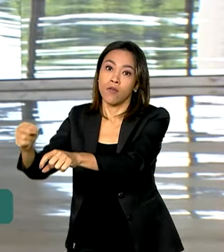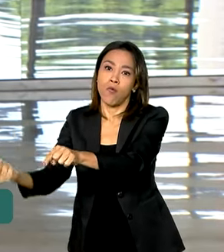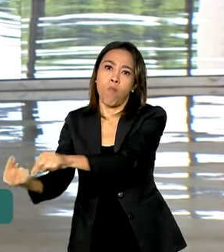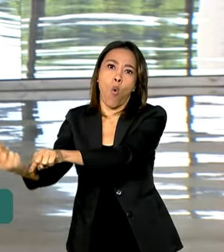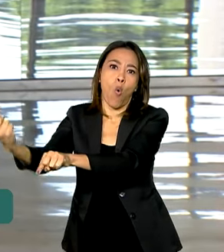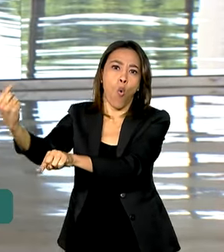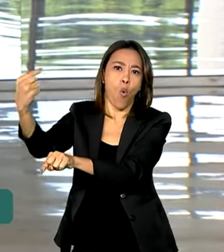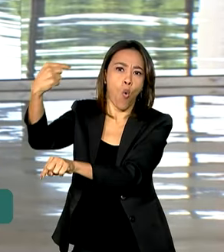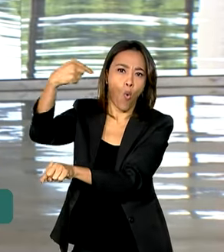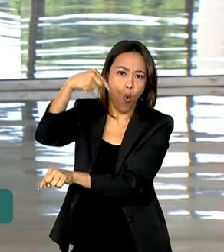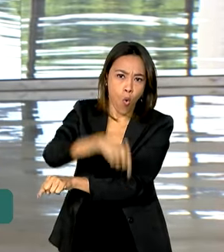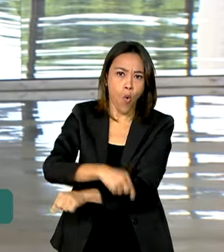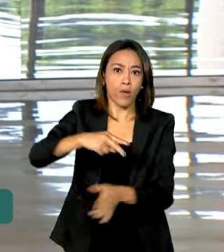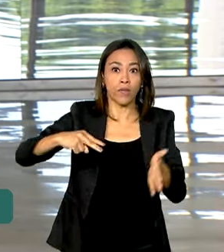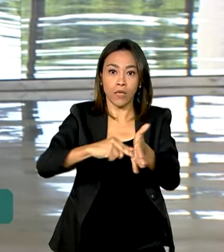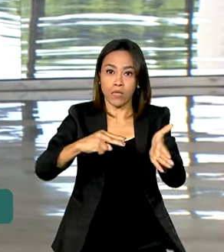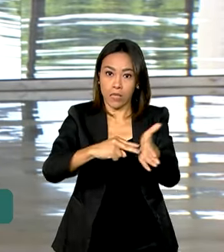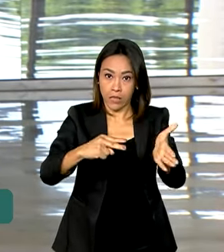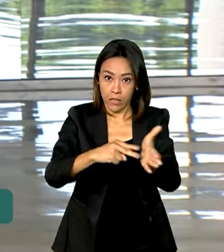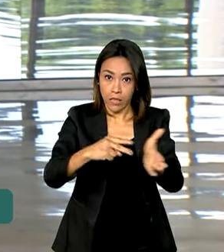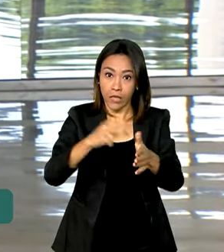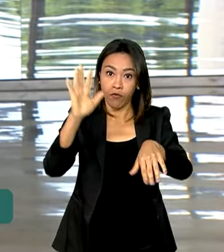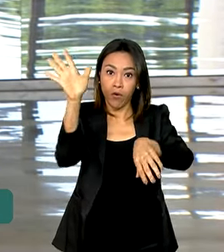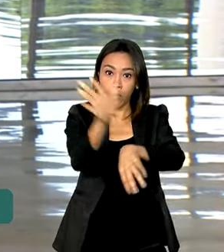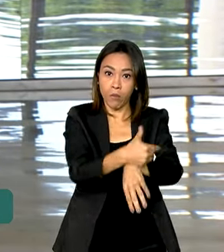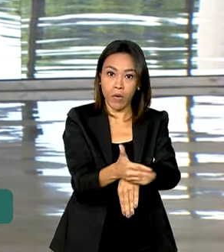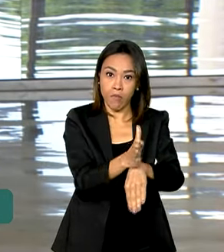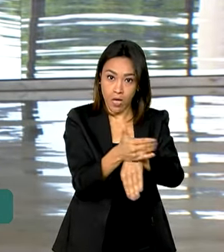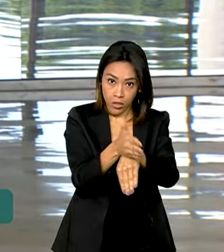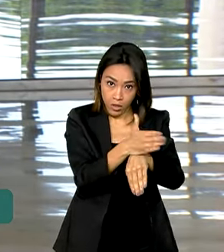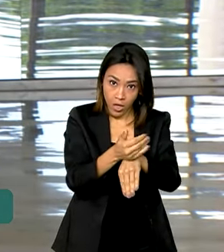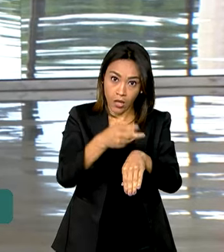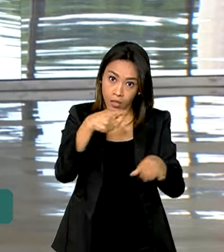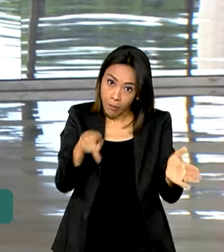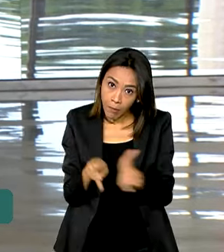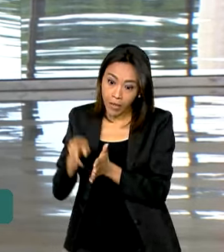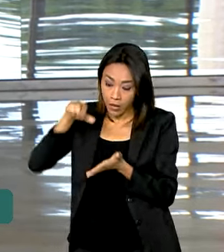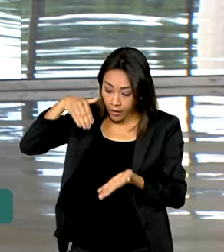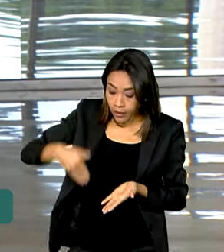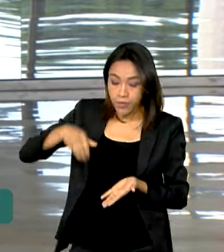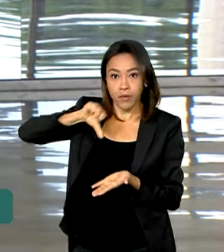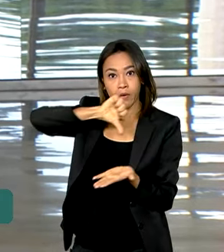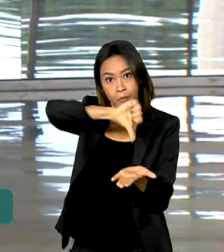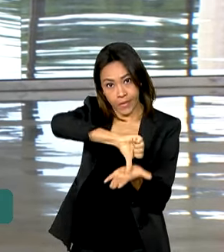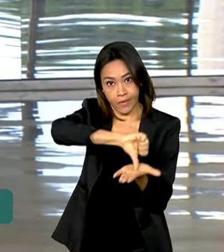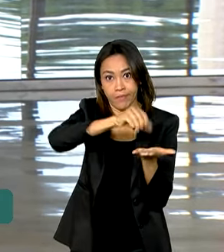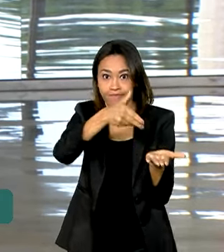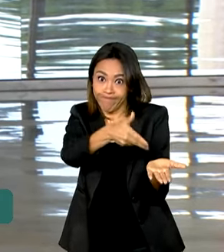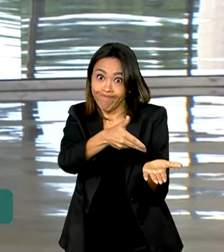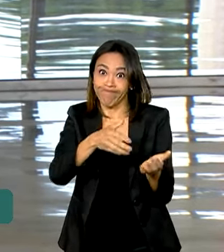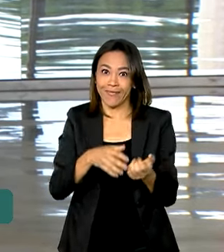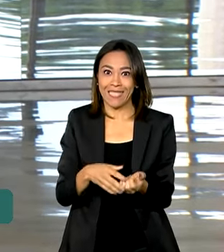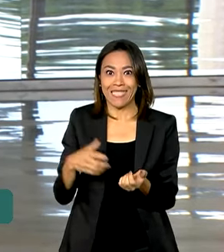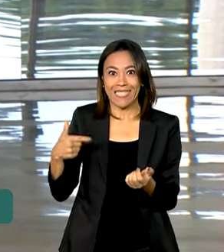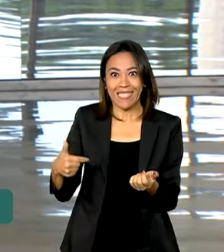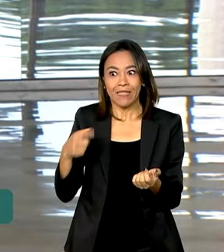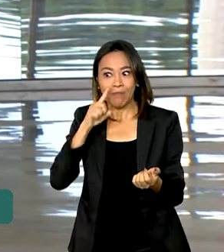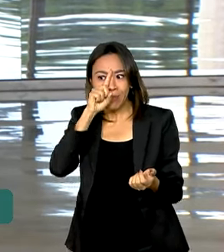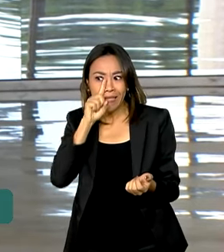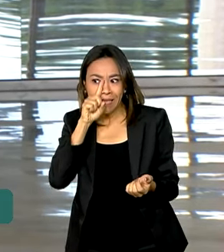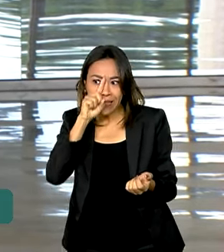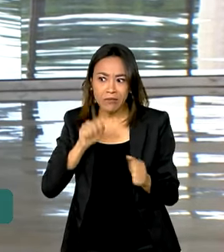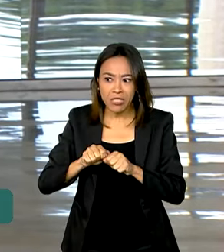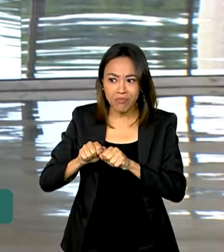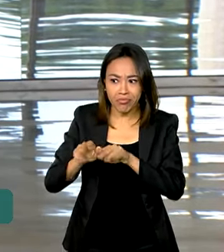Damasco, na Síria, no início do mês. Desde o início do conflito, o Brasil tem alertado sobre o perigo dessas tensões se alastrarem,